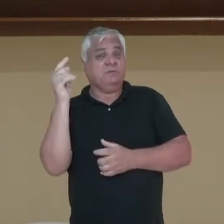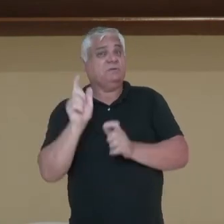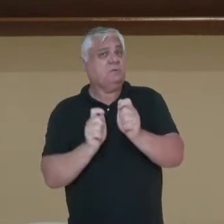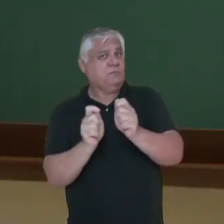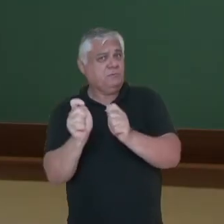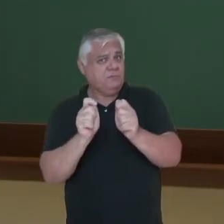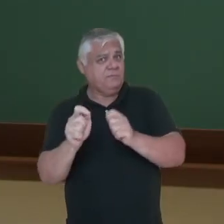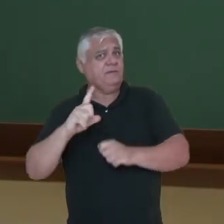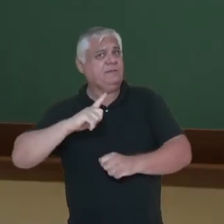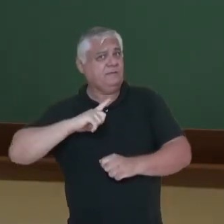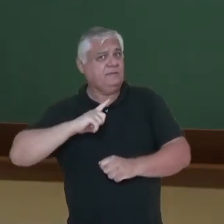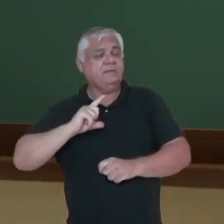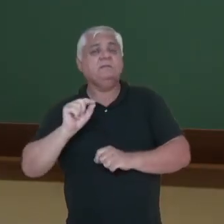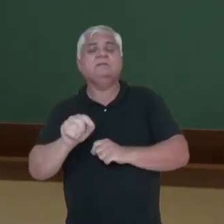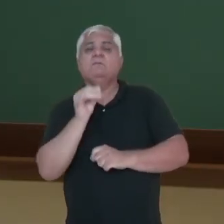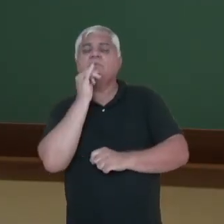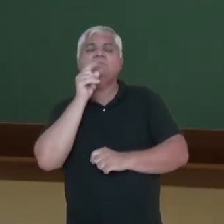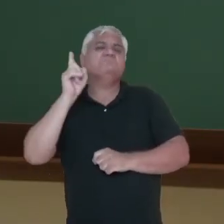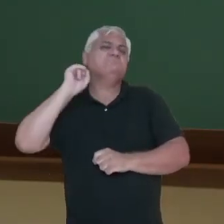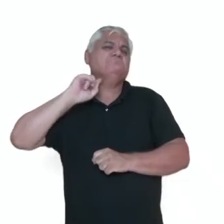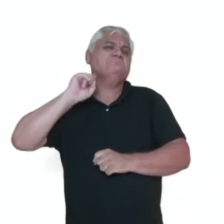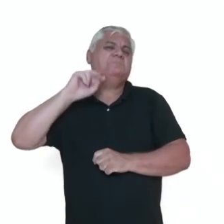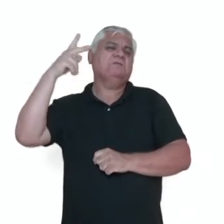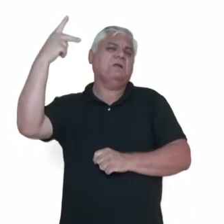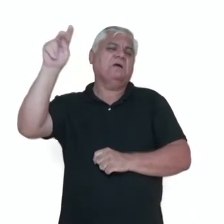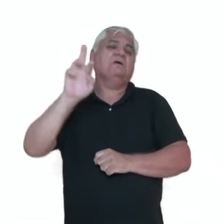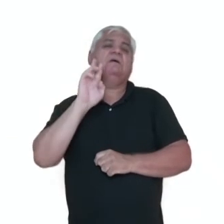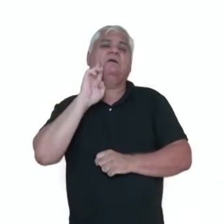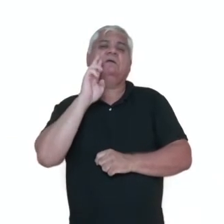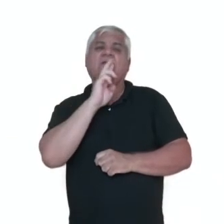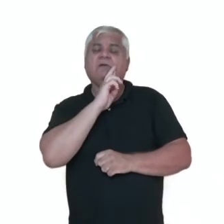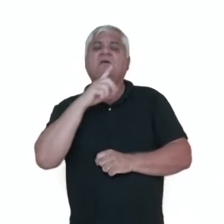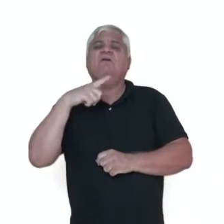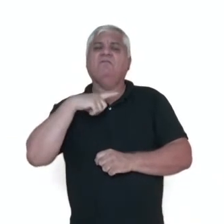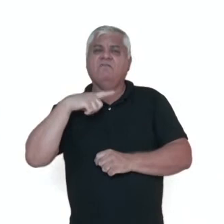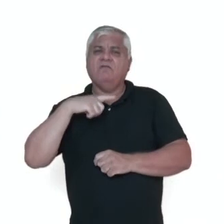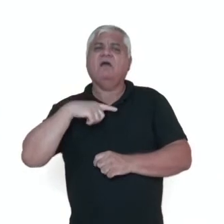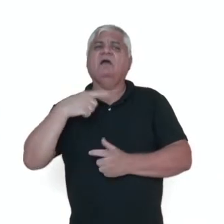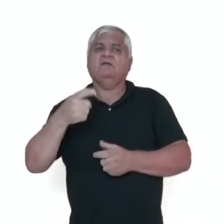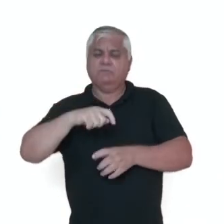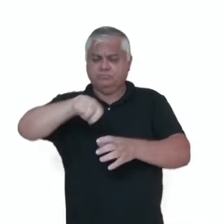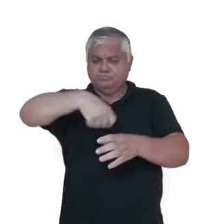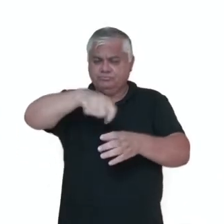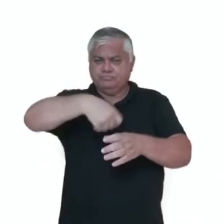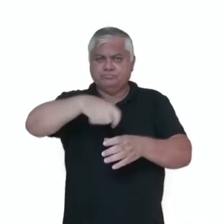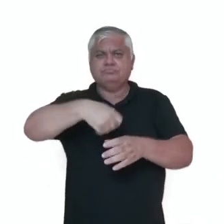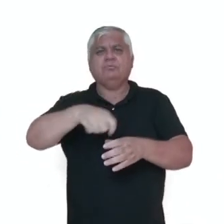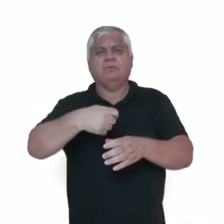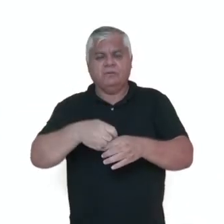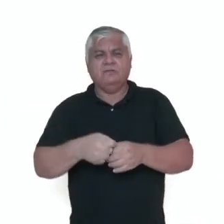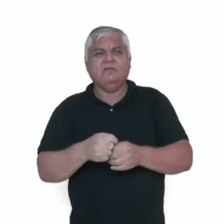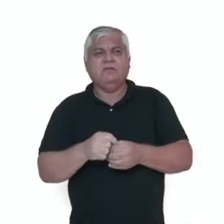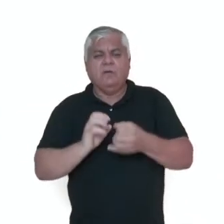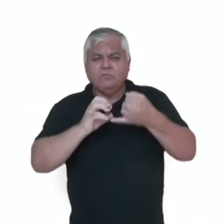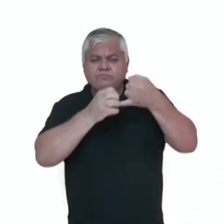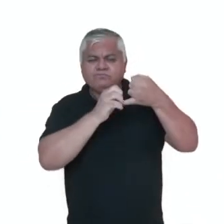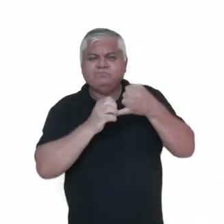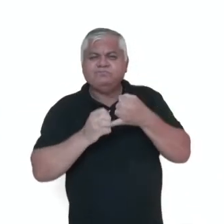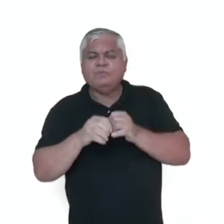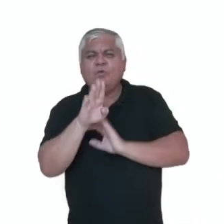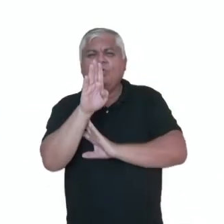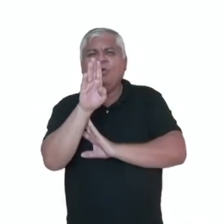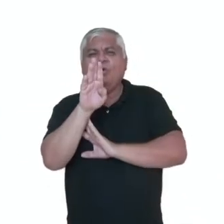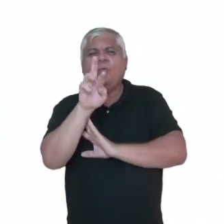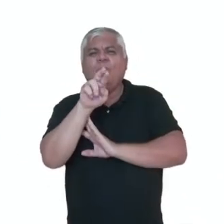Importância econômica. Então, em Minas Gerais, alguns restaurantes utilizam esses brotos, né, como a miguaria alimentícia, tá? Os brotos, né, da